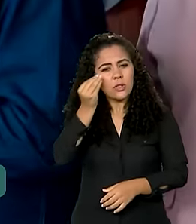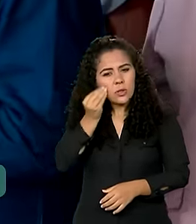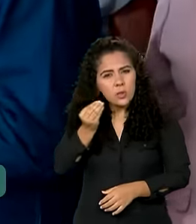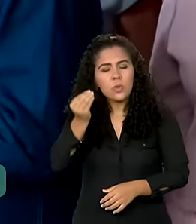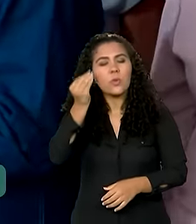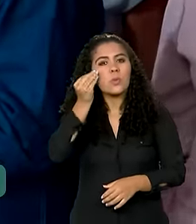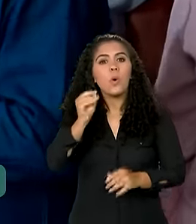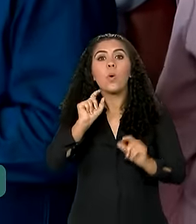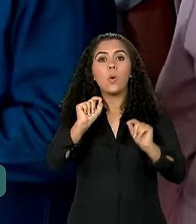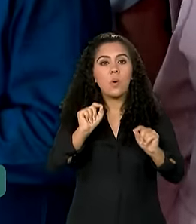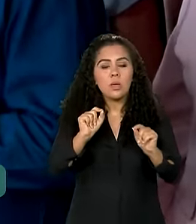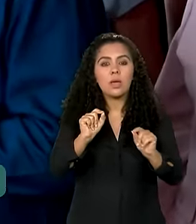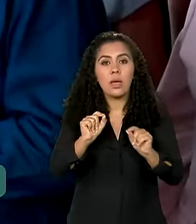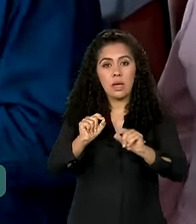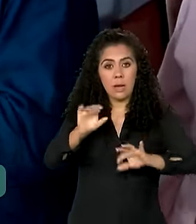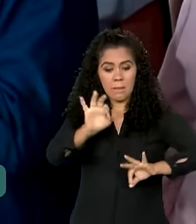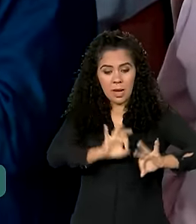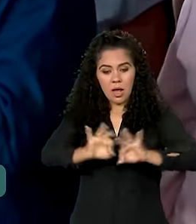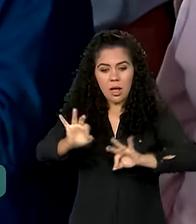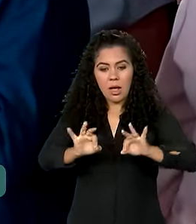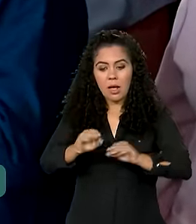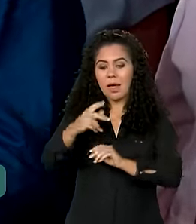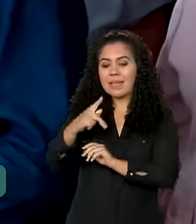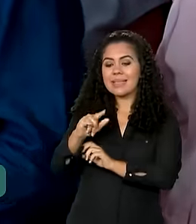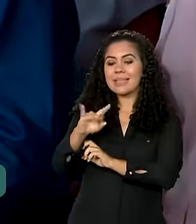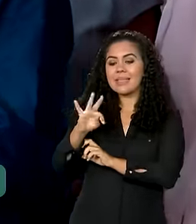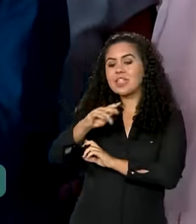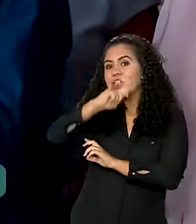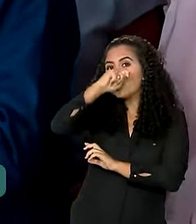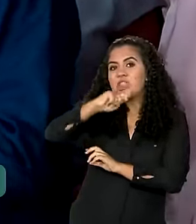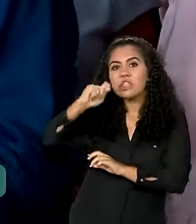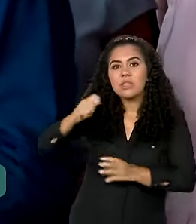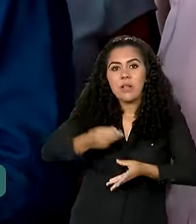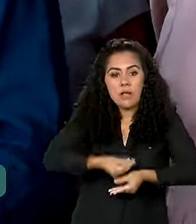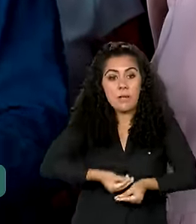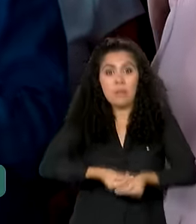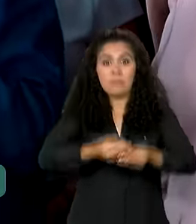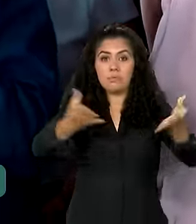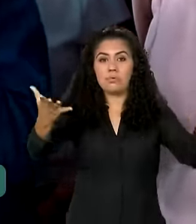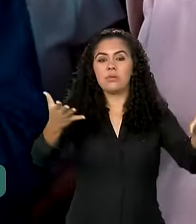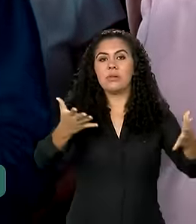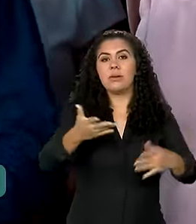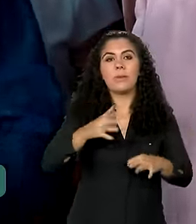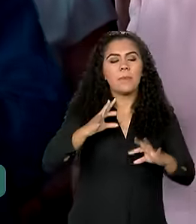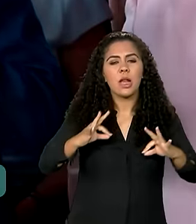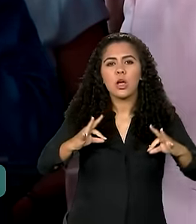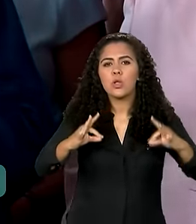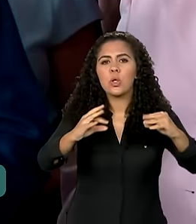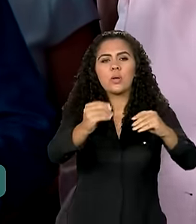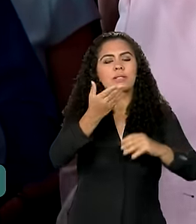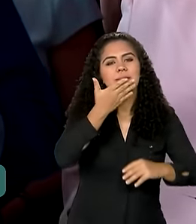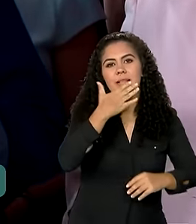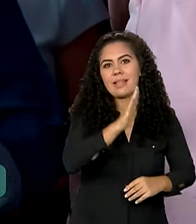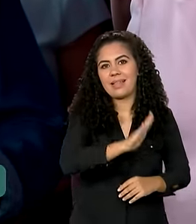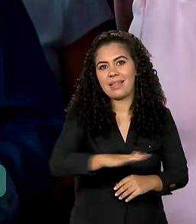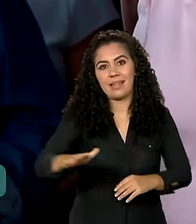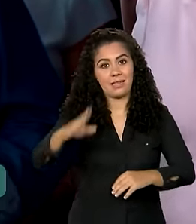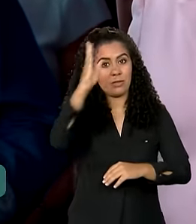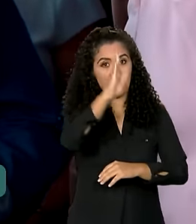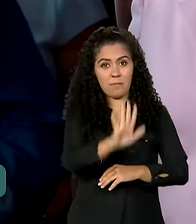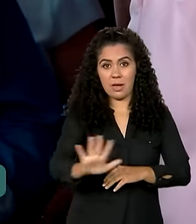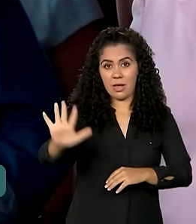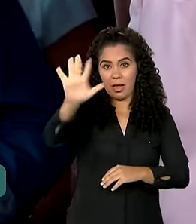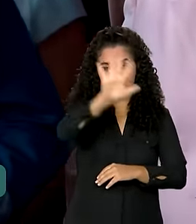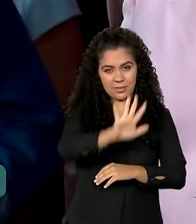eletrônicos para comprar kit dentário, que era para distribuir para todas as crianças brasileiras no